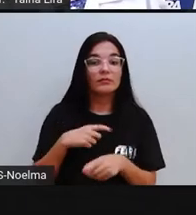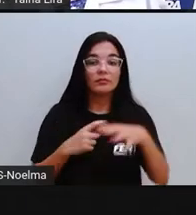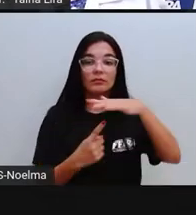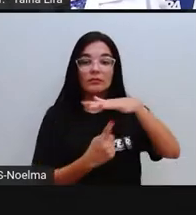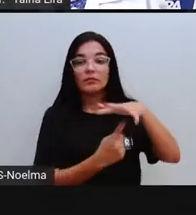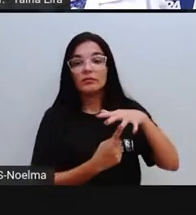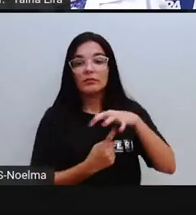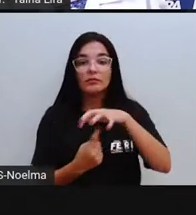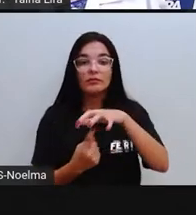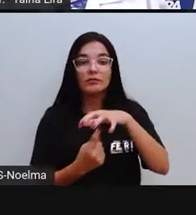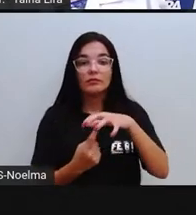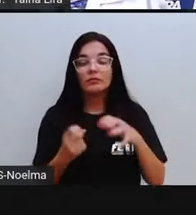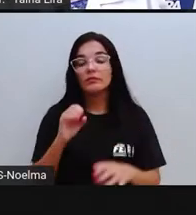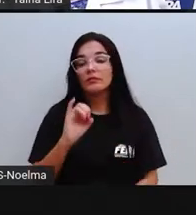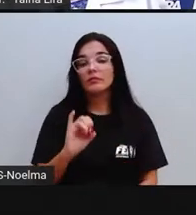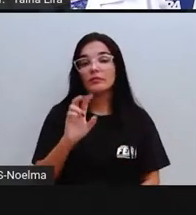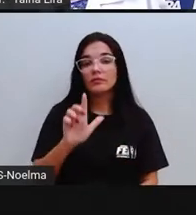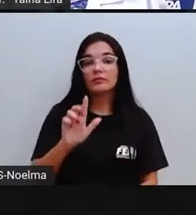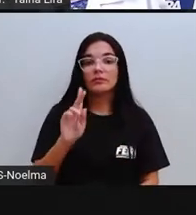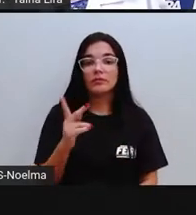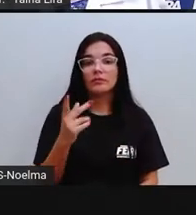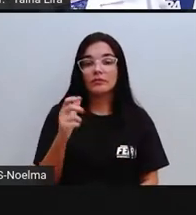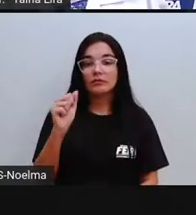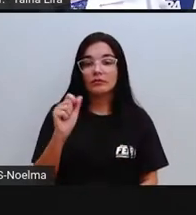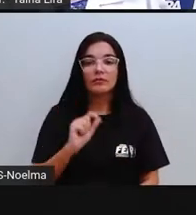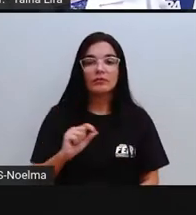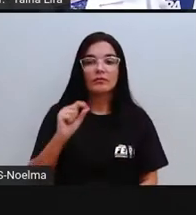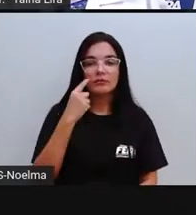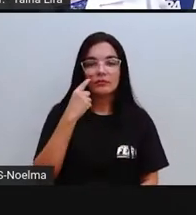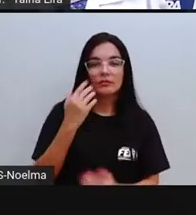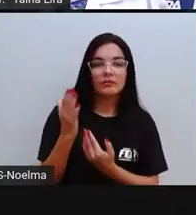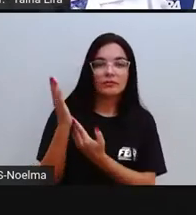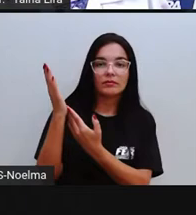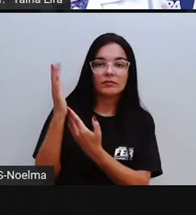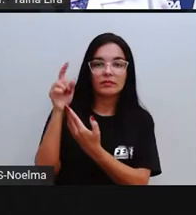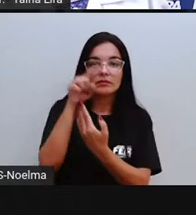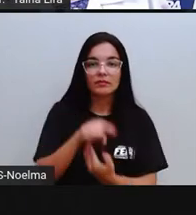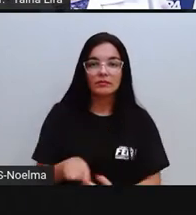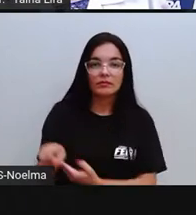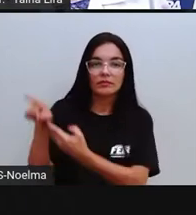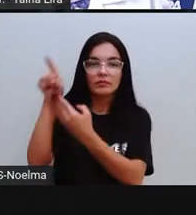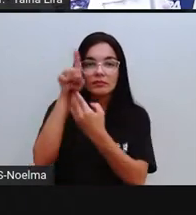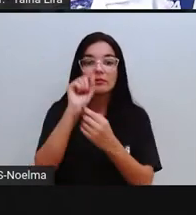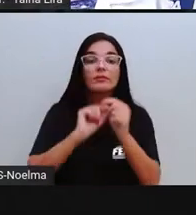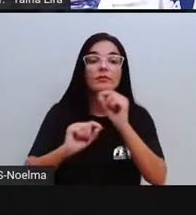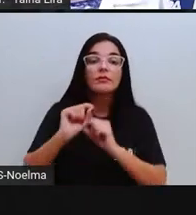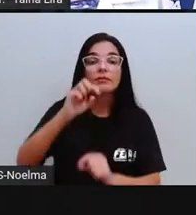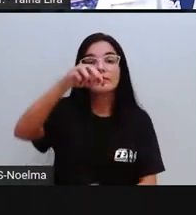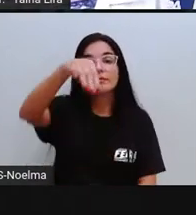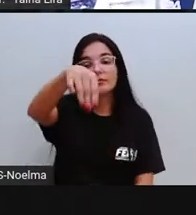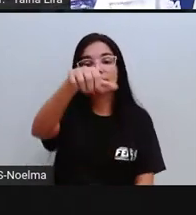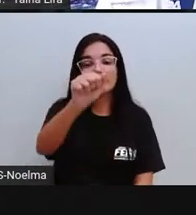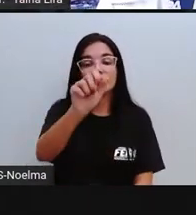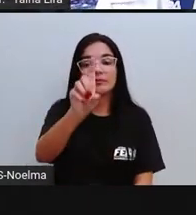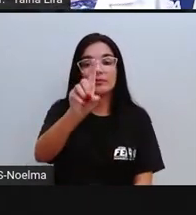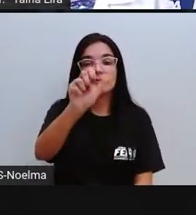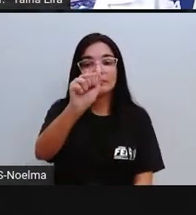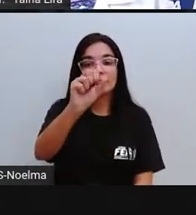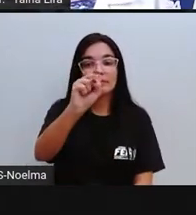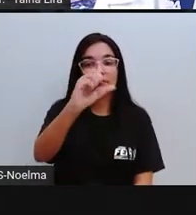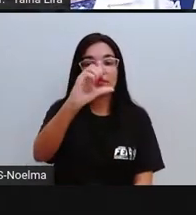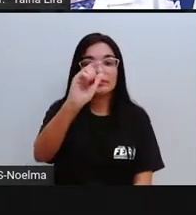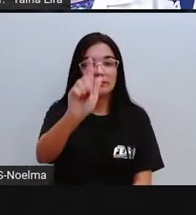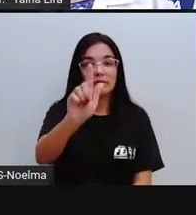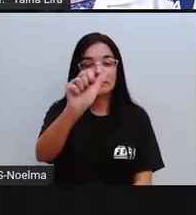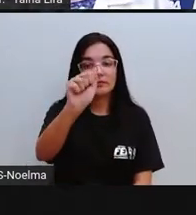Quem lembra o nome dessa ilha que a Pró já falou? Onde a Pró tá passando a seta, ó? É a ilha de Madagascar,